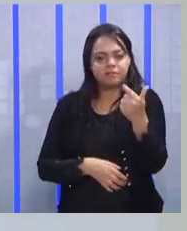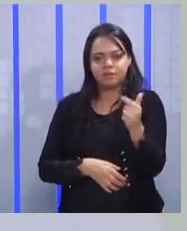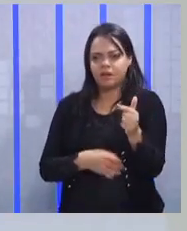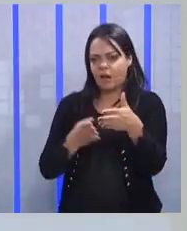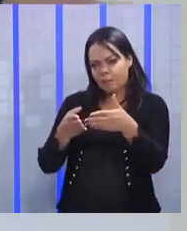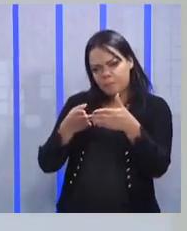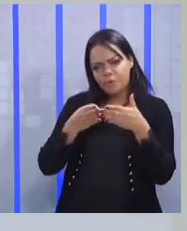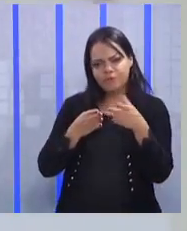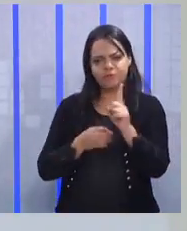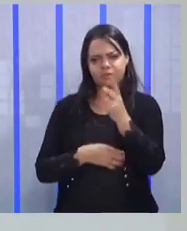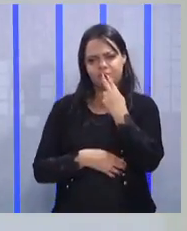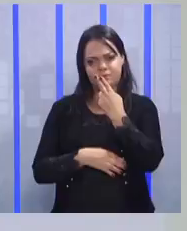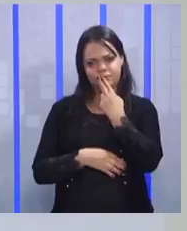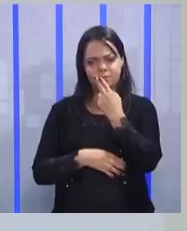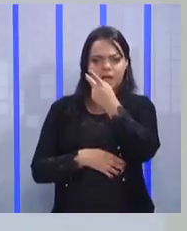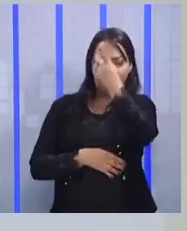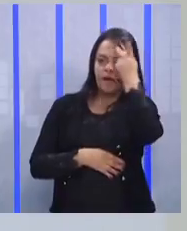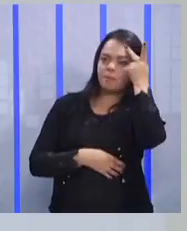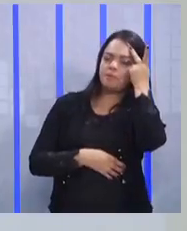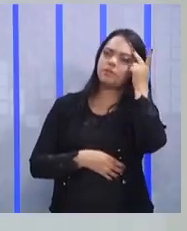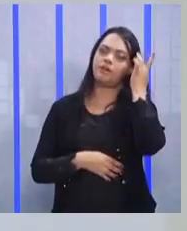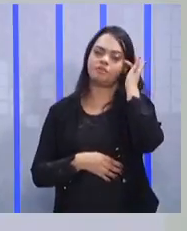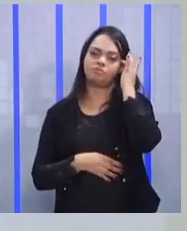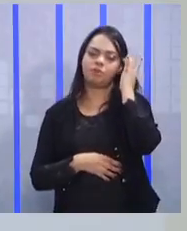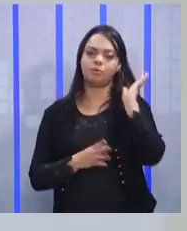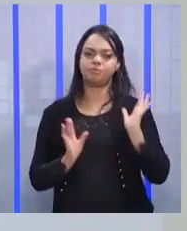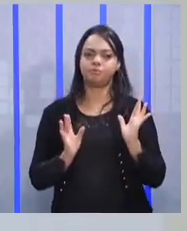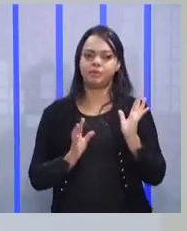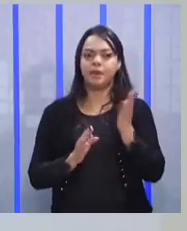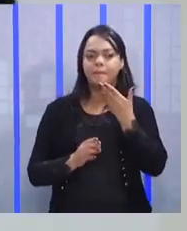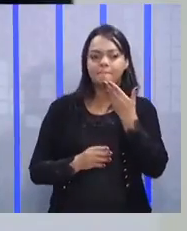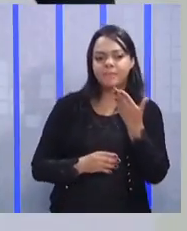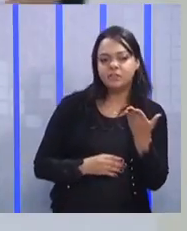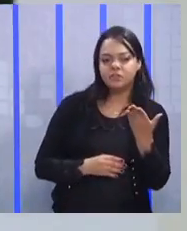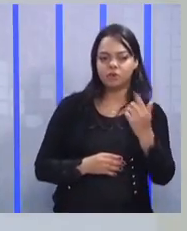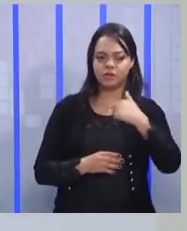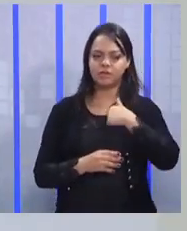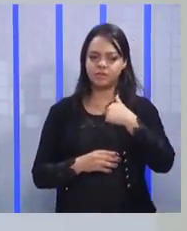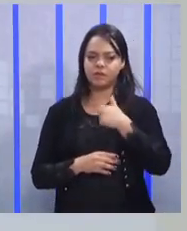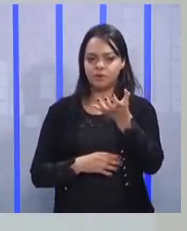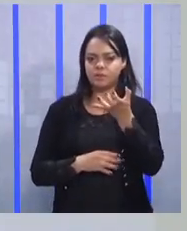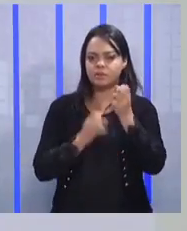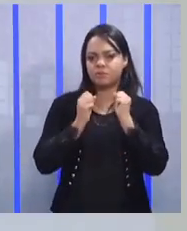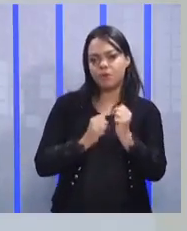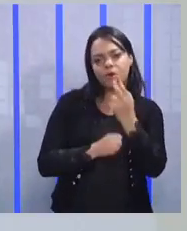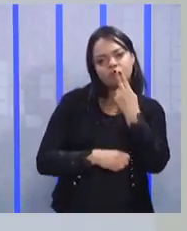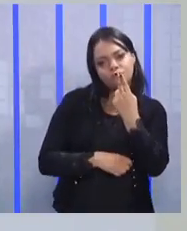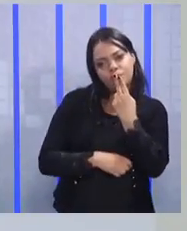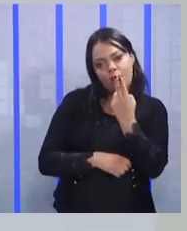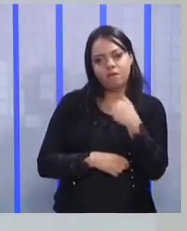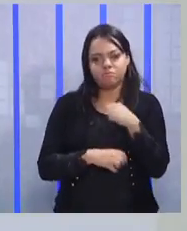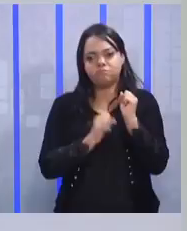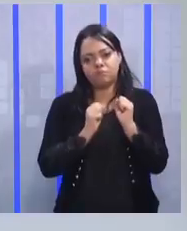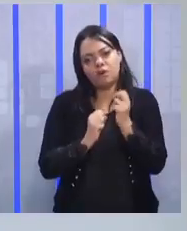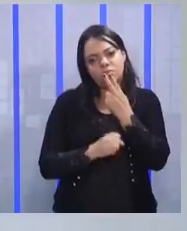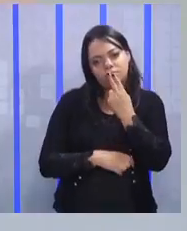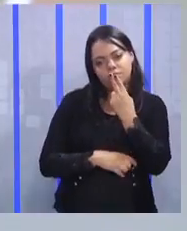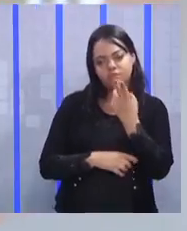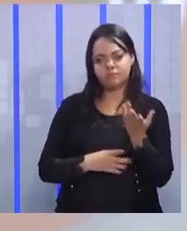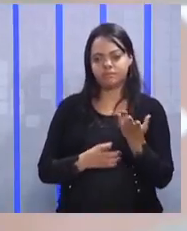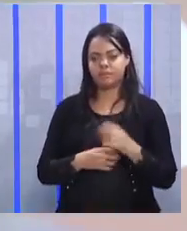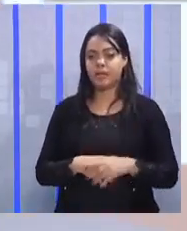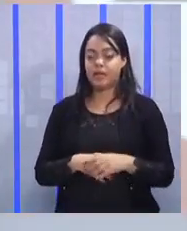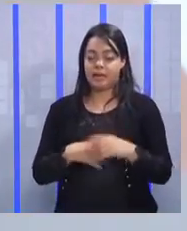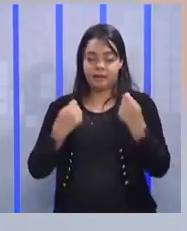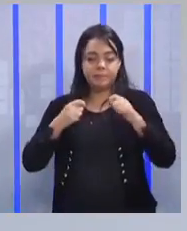Vai, por favor, não fume. O cara vai entender. Ah, se está pedindo por favor, quer dizer que alguém fuma aqui dentro, né? Então, eu vou fumar. Para ser